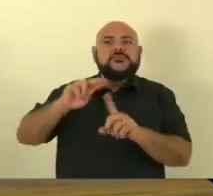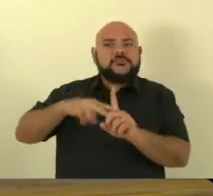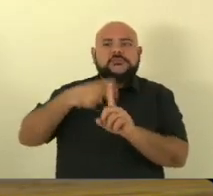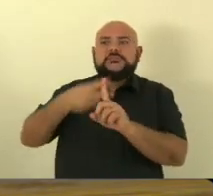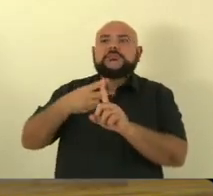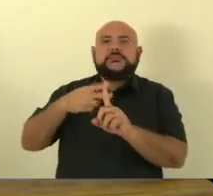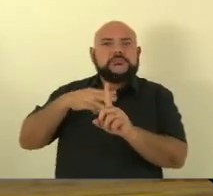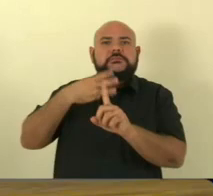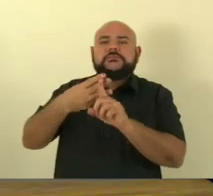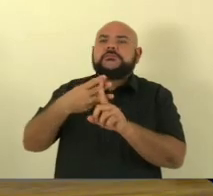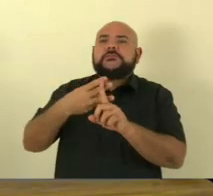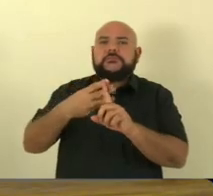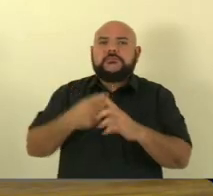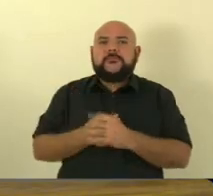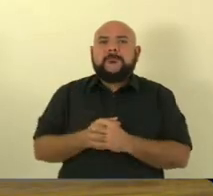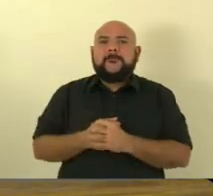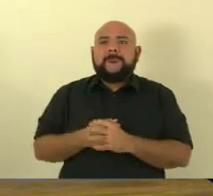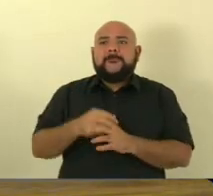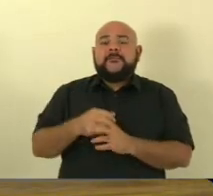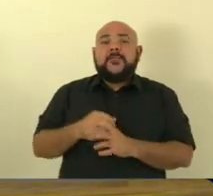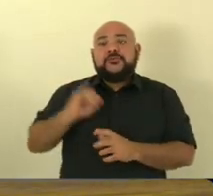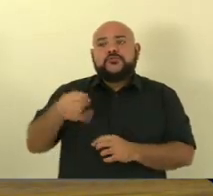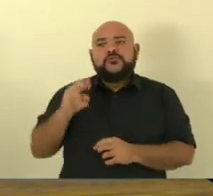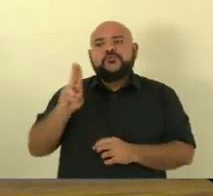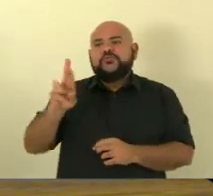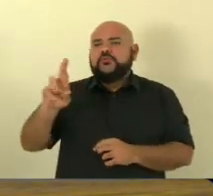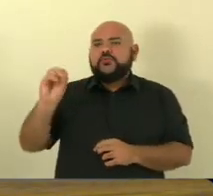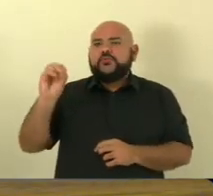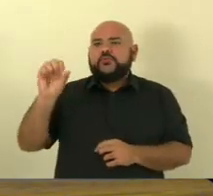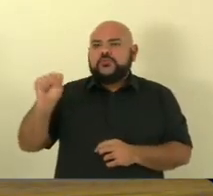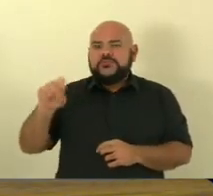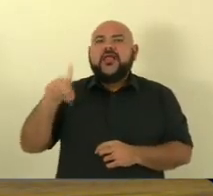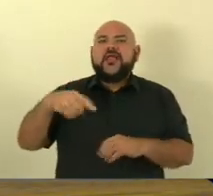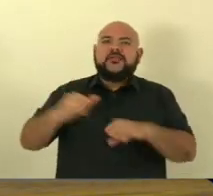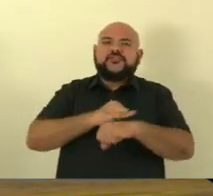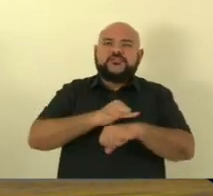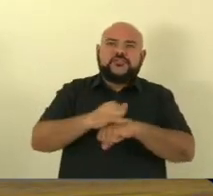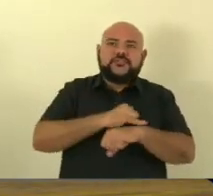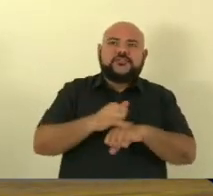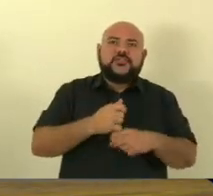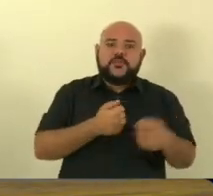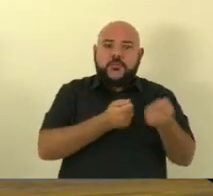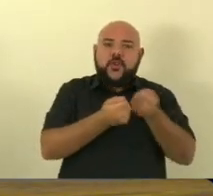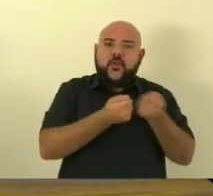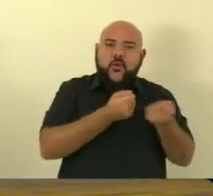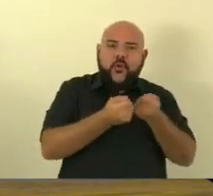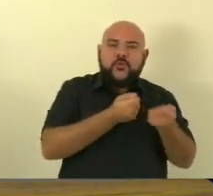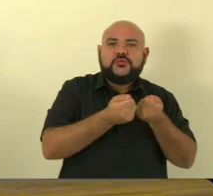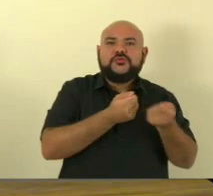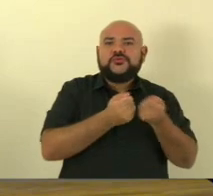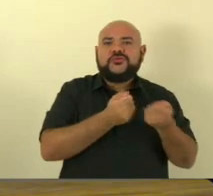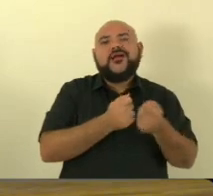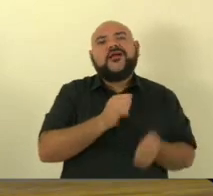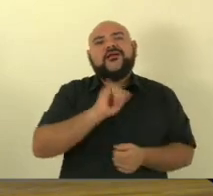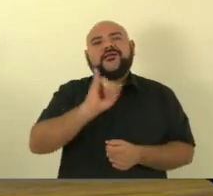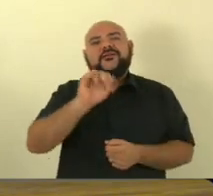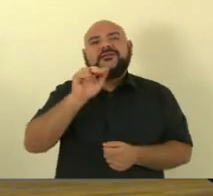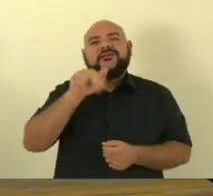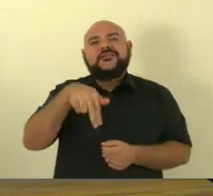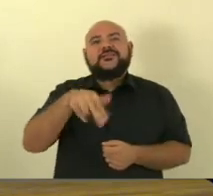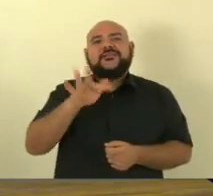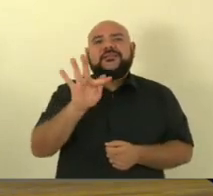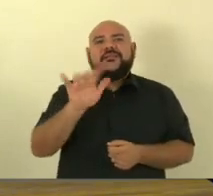amargo para conter a inflação. Ou seja, para segurar a economia, para conter a inflação. Ele fez isso prestes